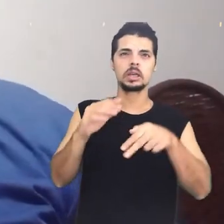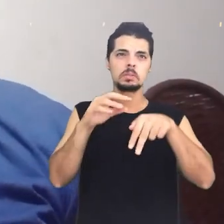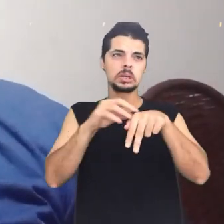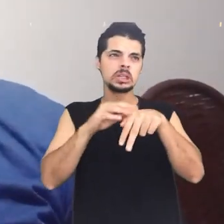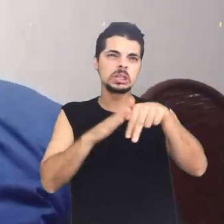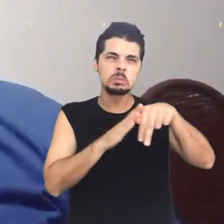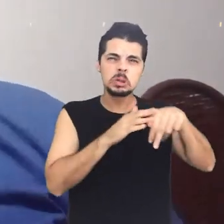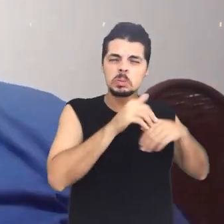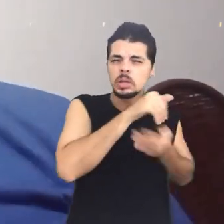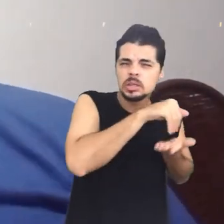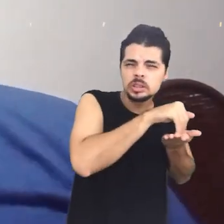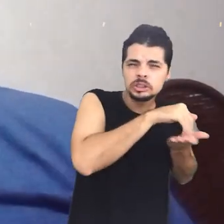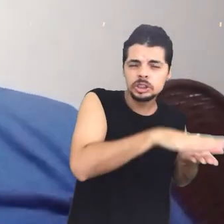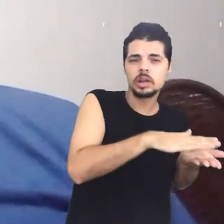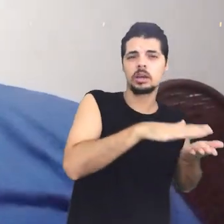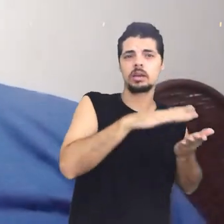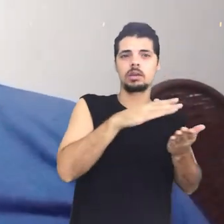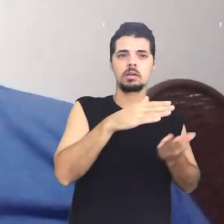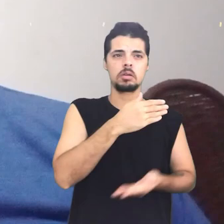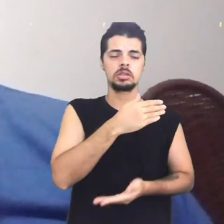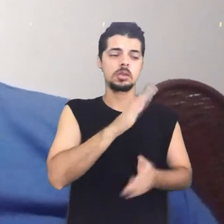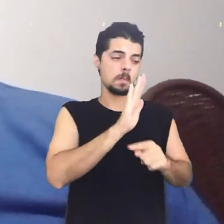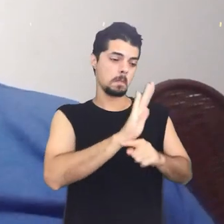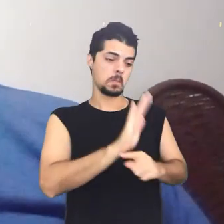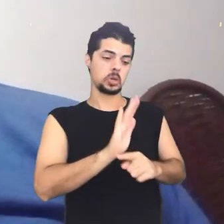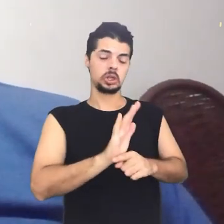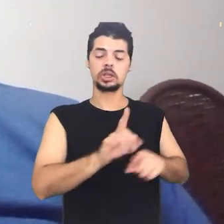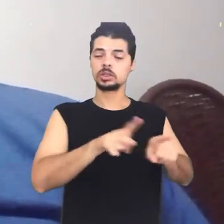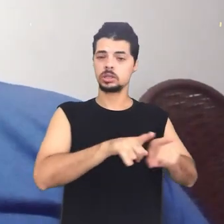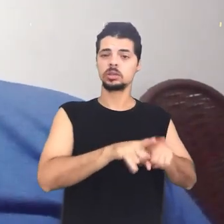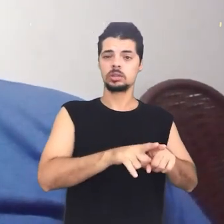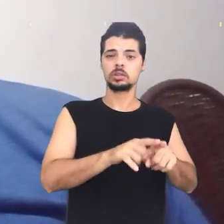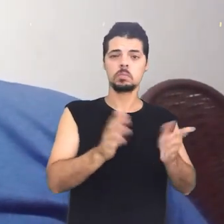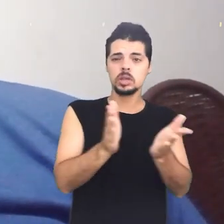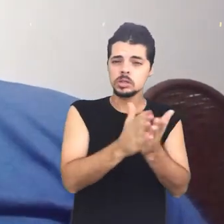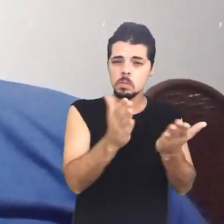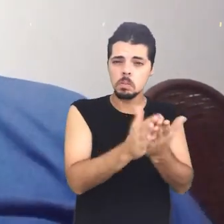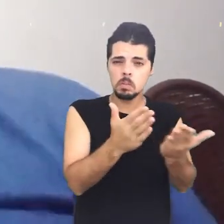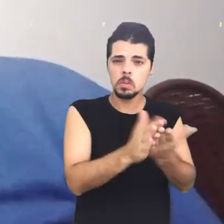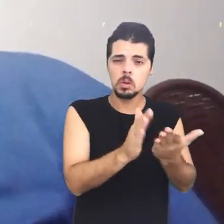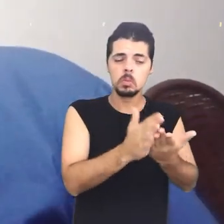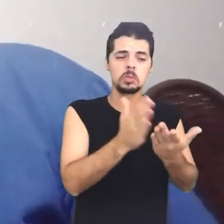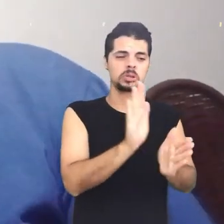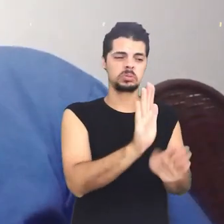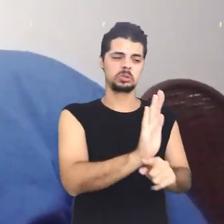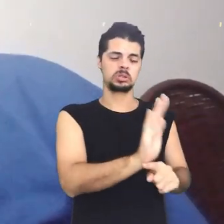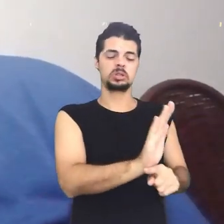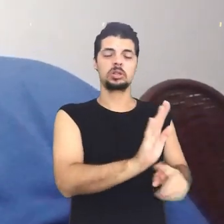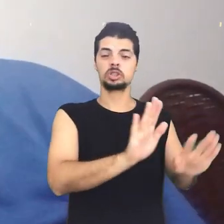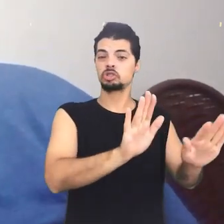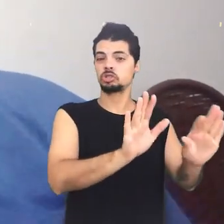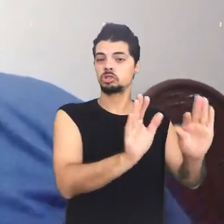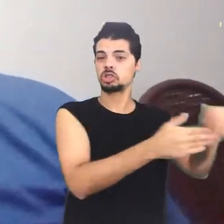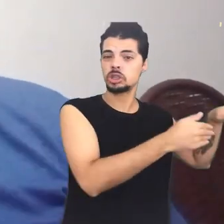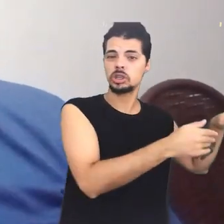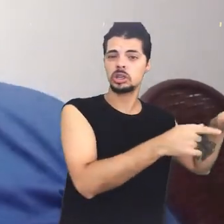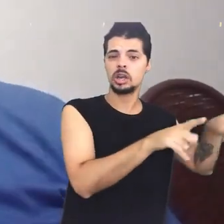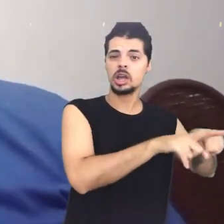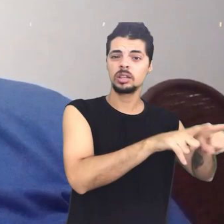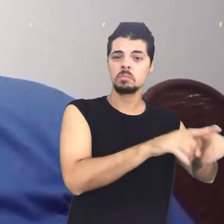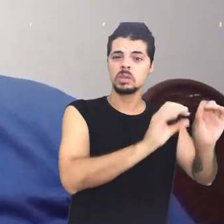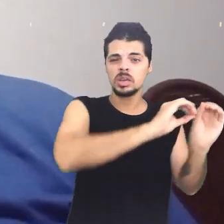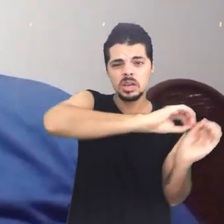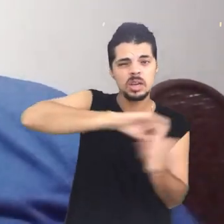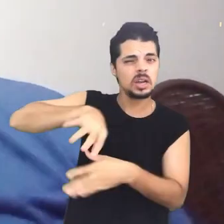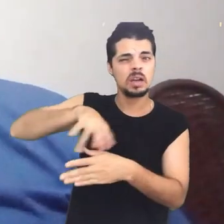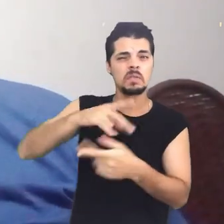a retirada do imperador, a retirada do rei, ia tirar a proteção também daquelas